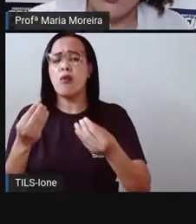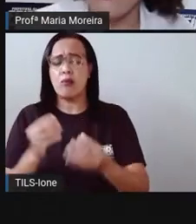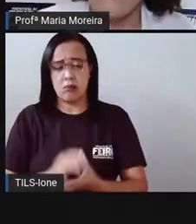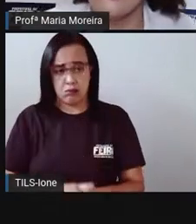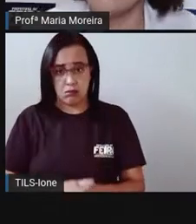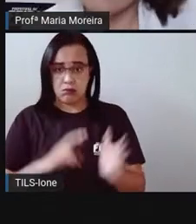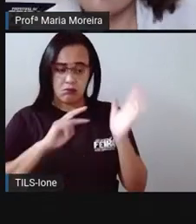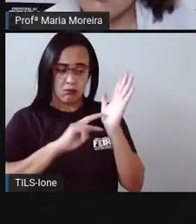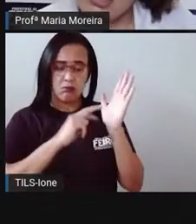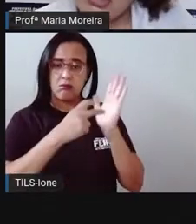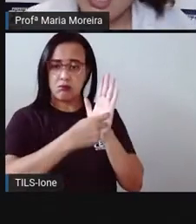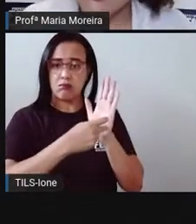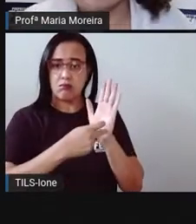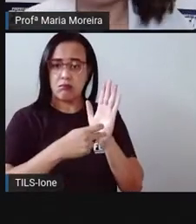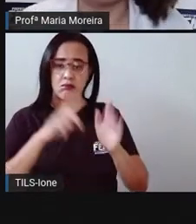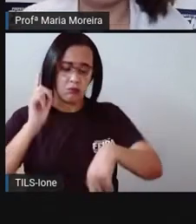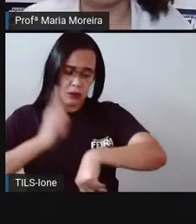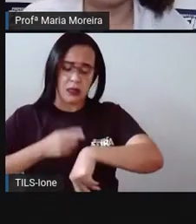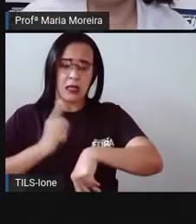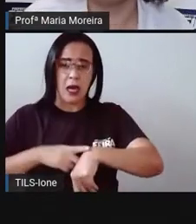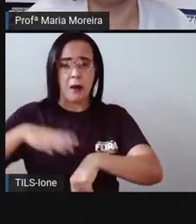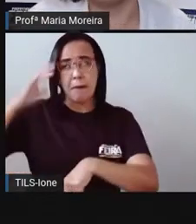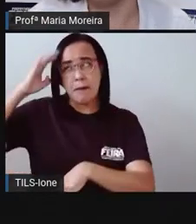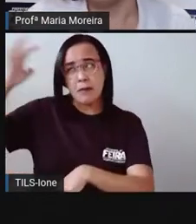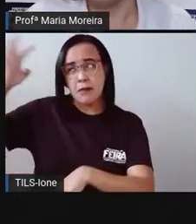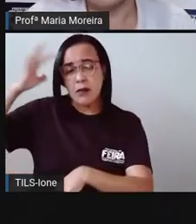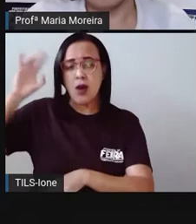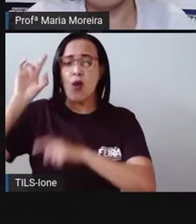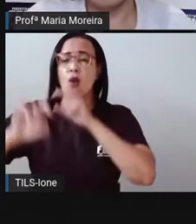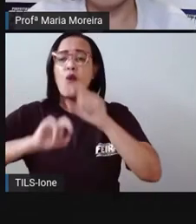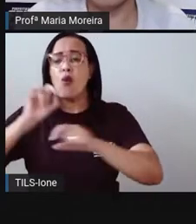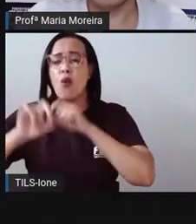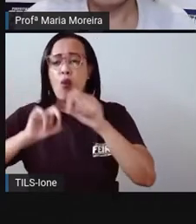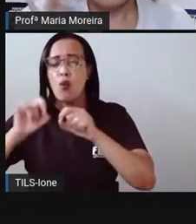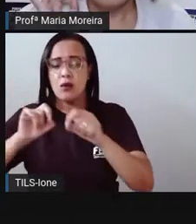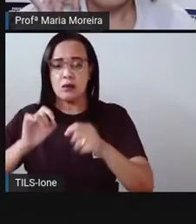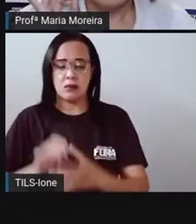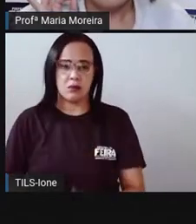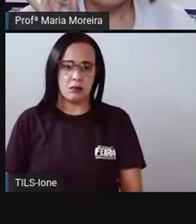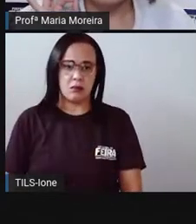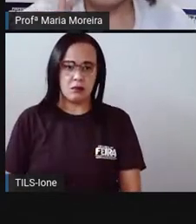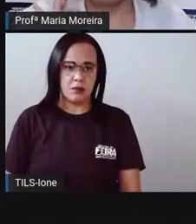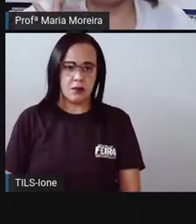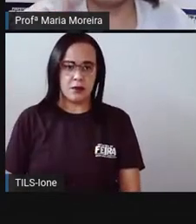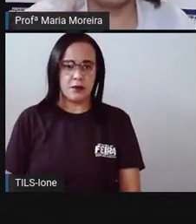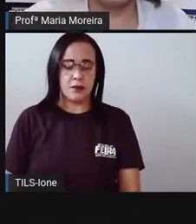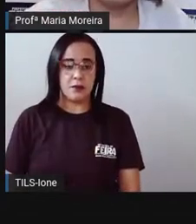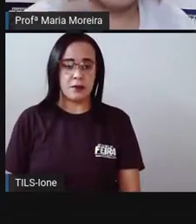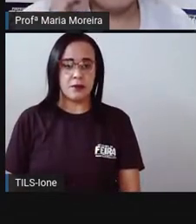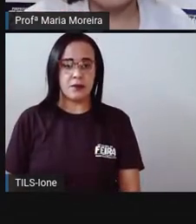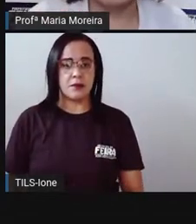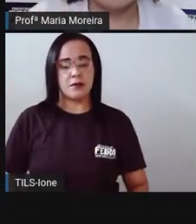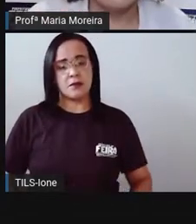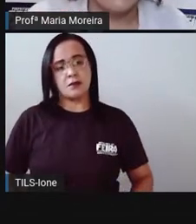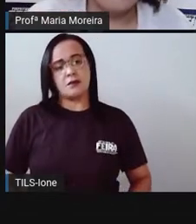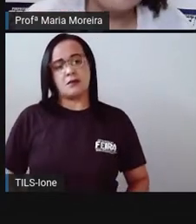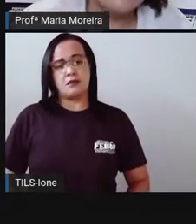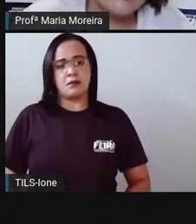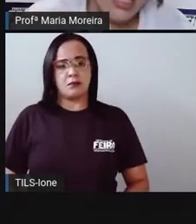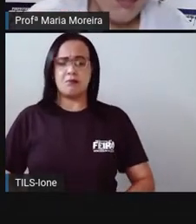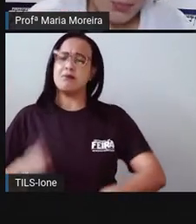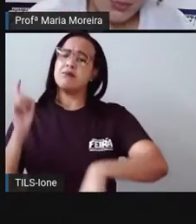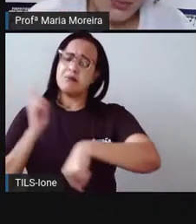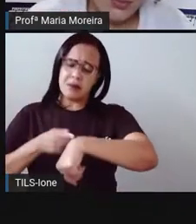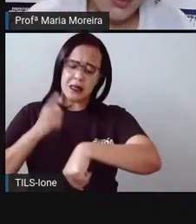tá, rua, vamos imaginar, né, que deve ter algum pano aí na aula da prova. Definir para você o que é